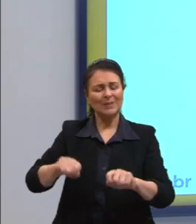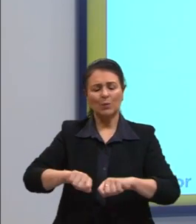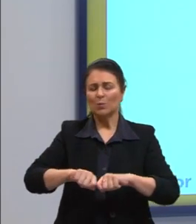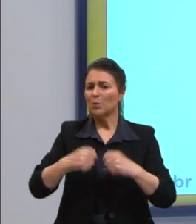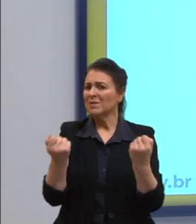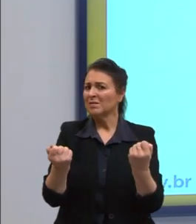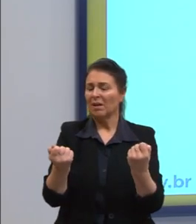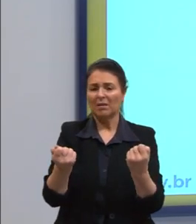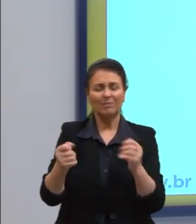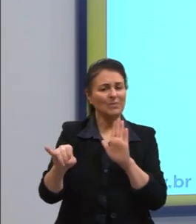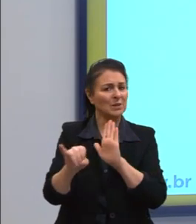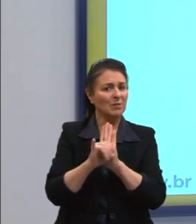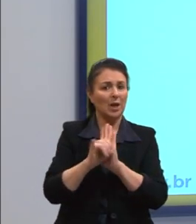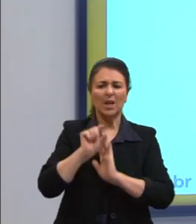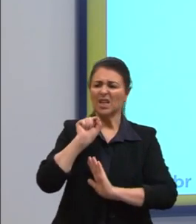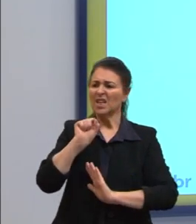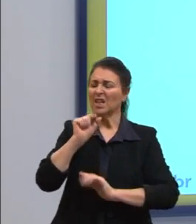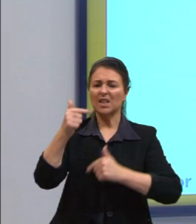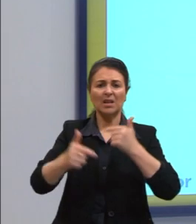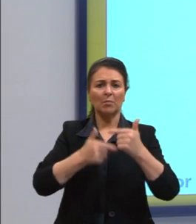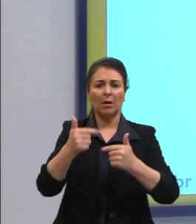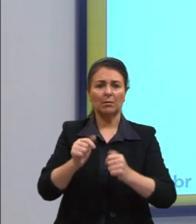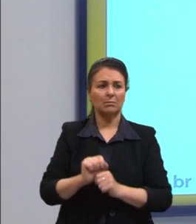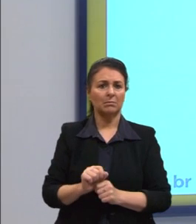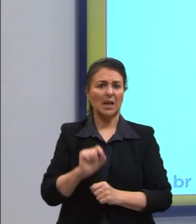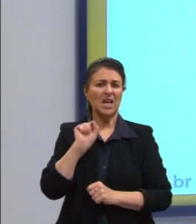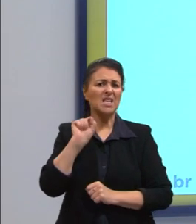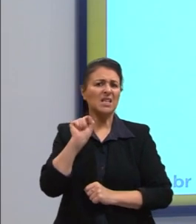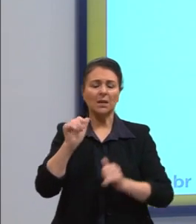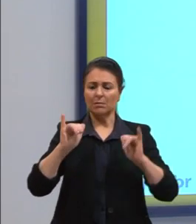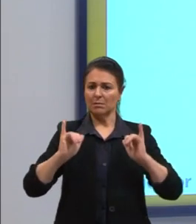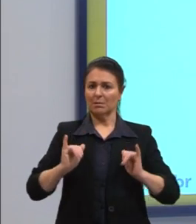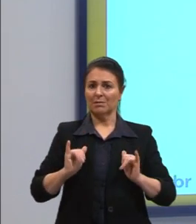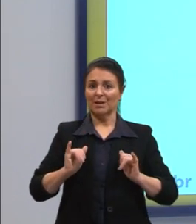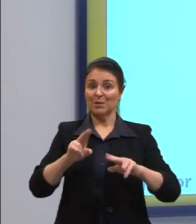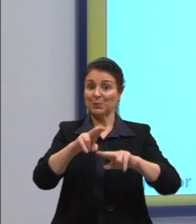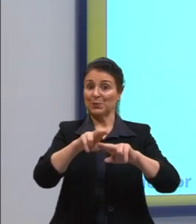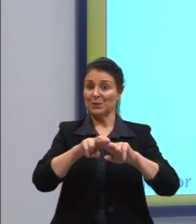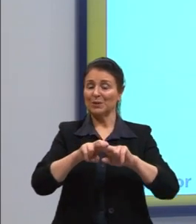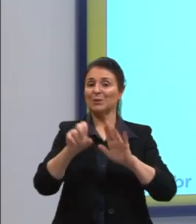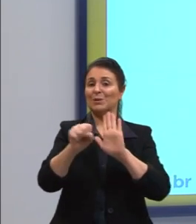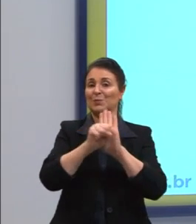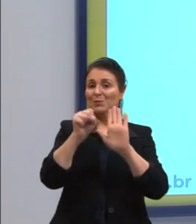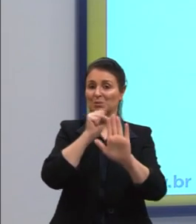quem trabalha e quem descansa. Por isso ele é um sujeito indeterminado.